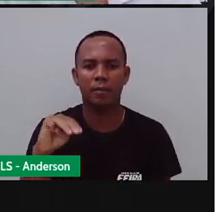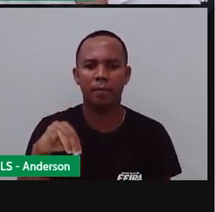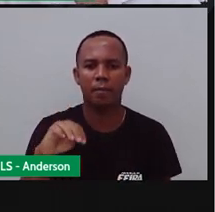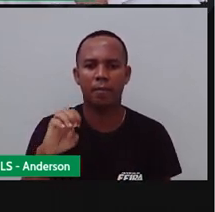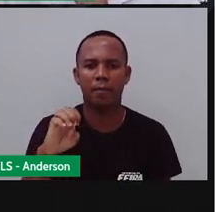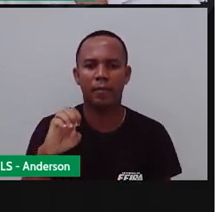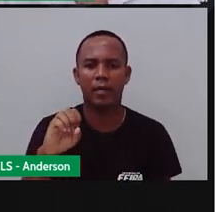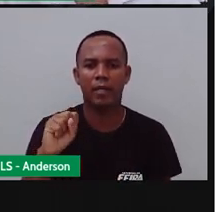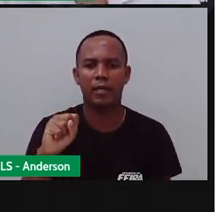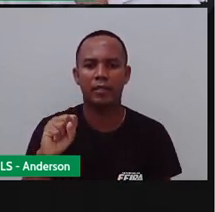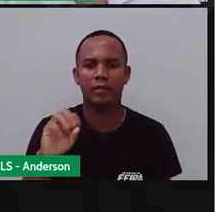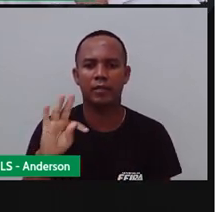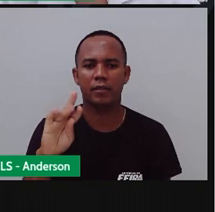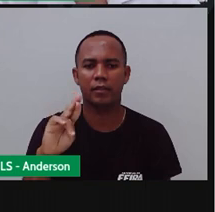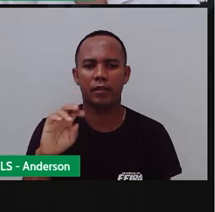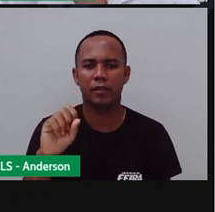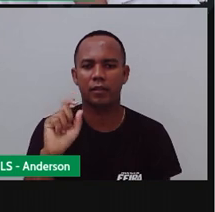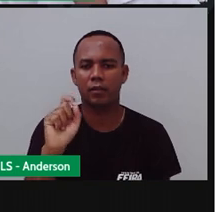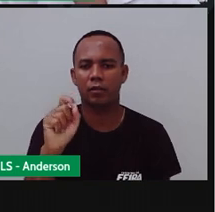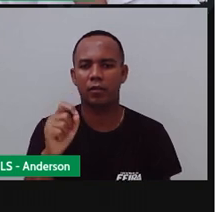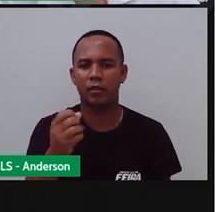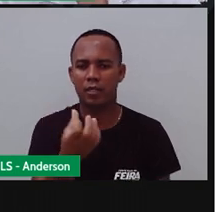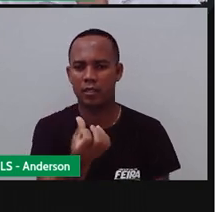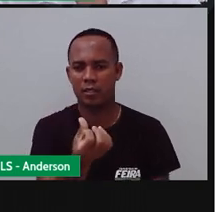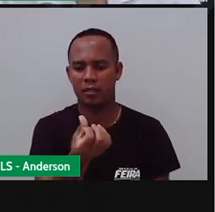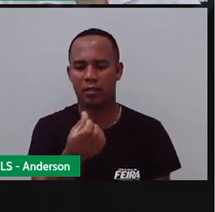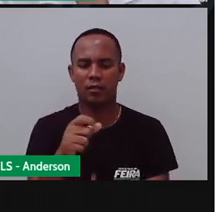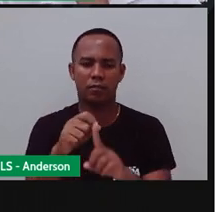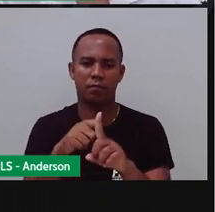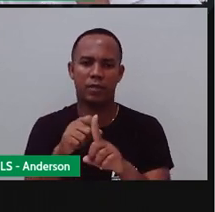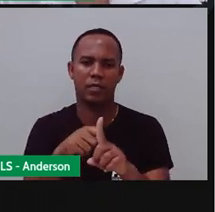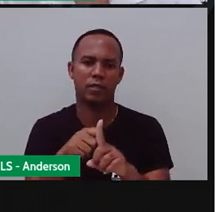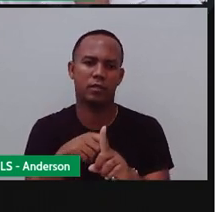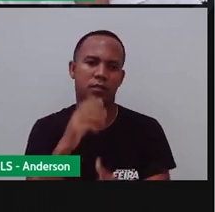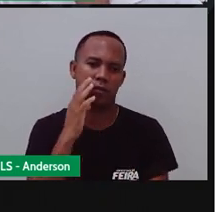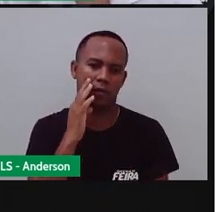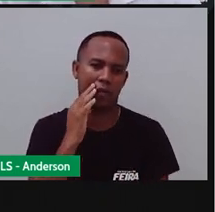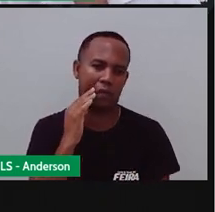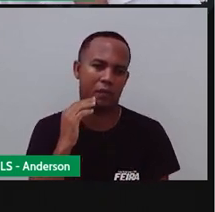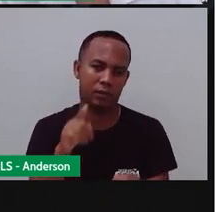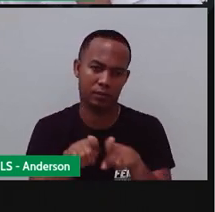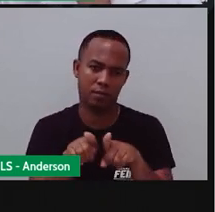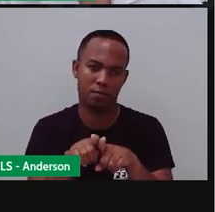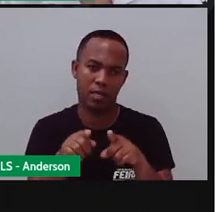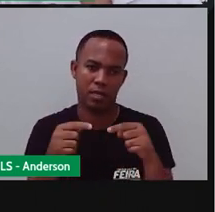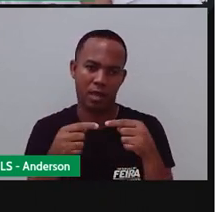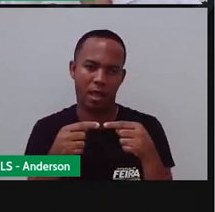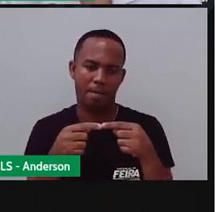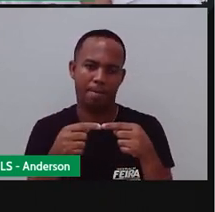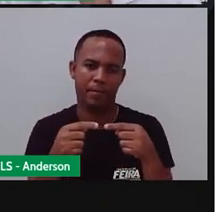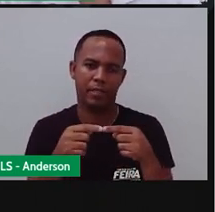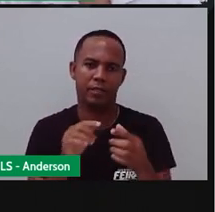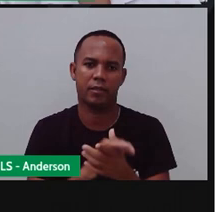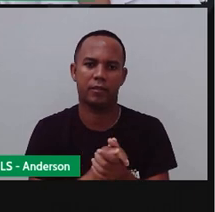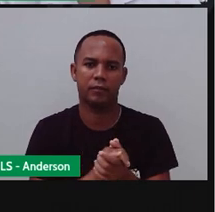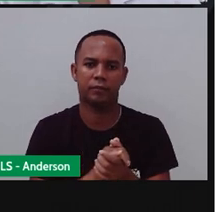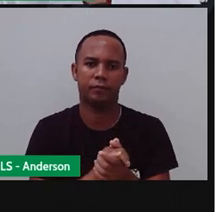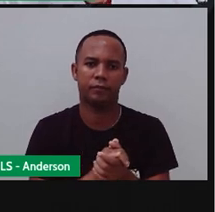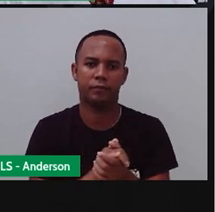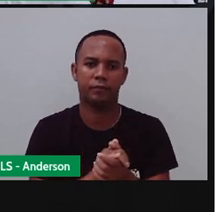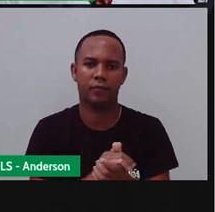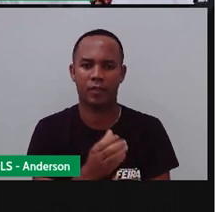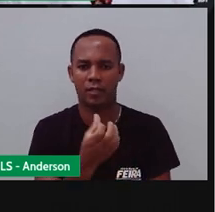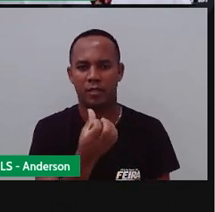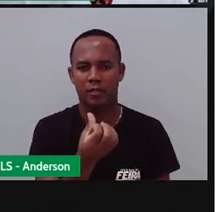está na faculdade, na universidade, fala, ah, eu estou no terceiro semestre. É o quê? Seis